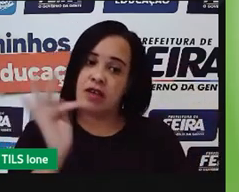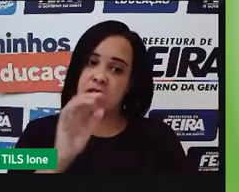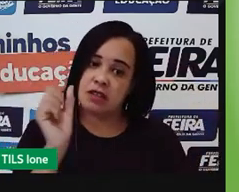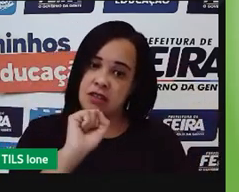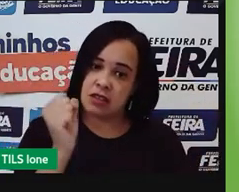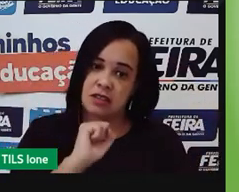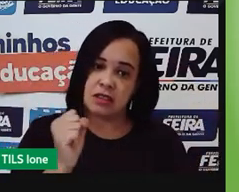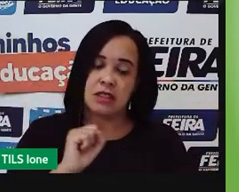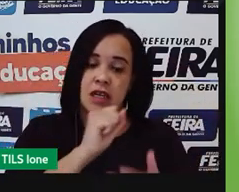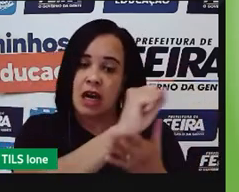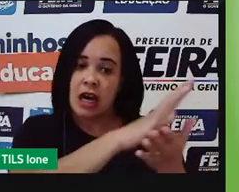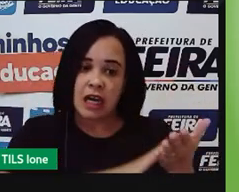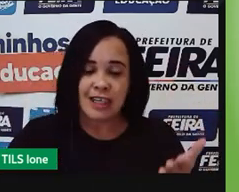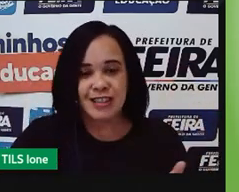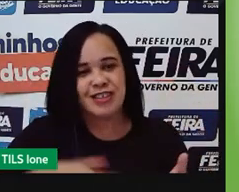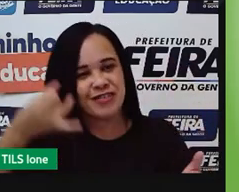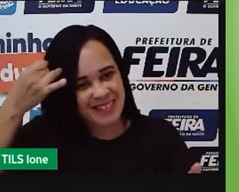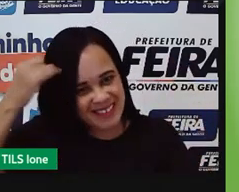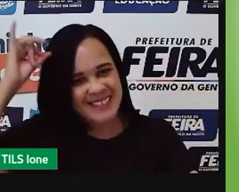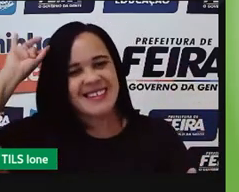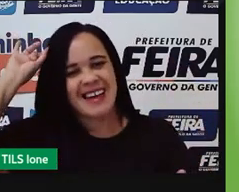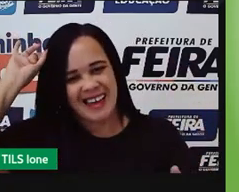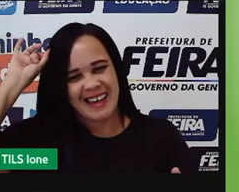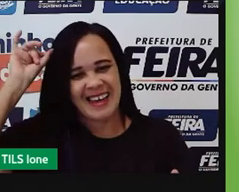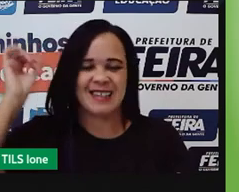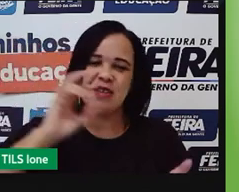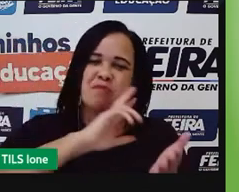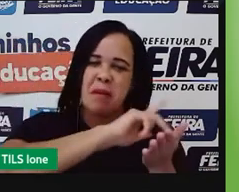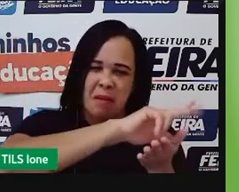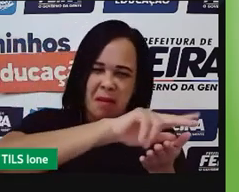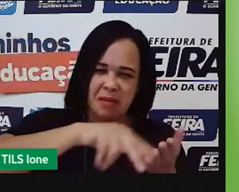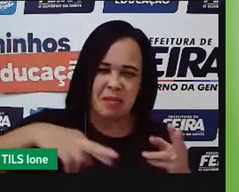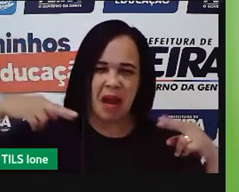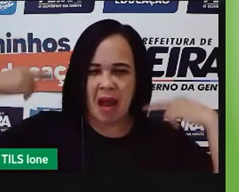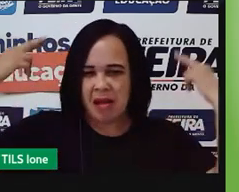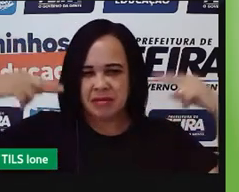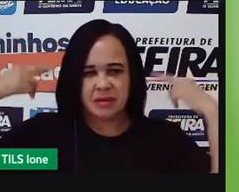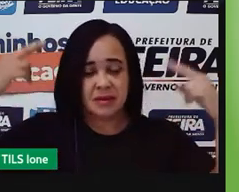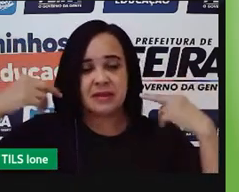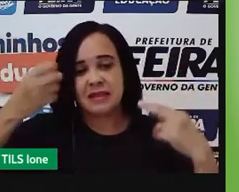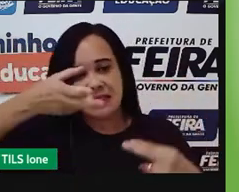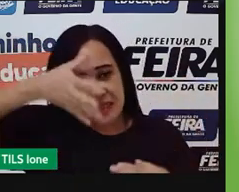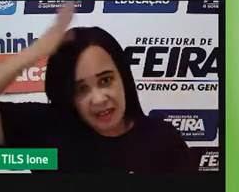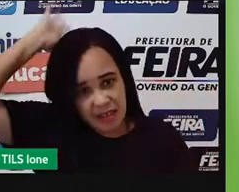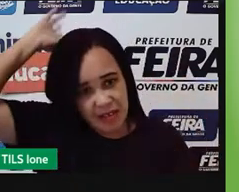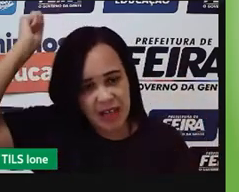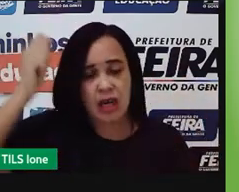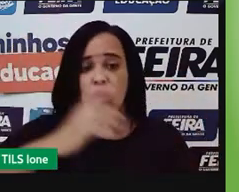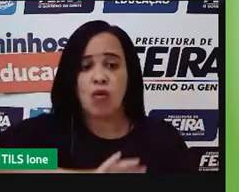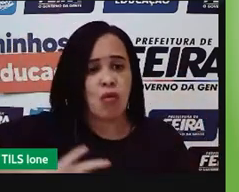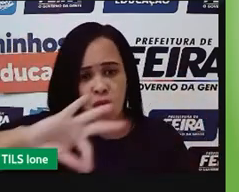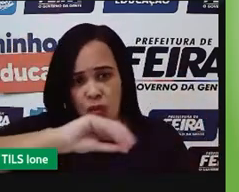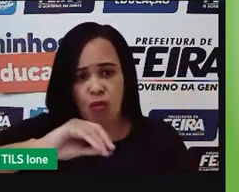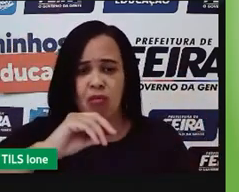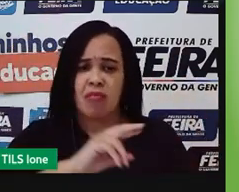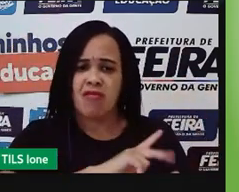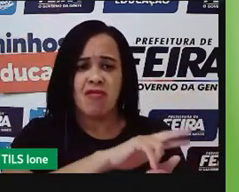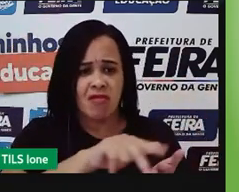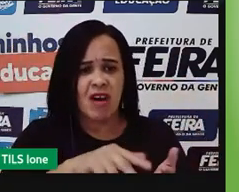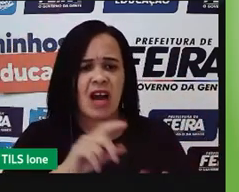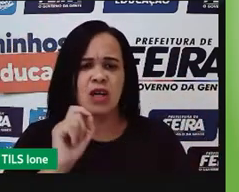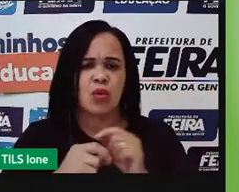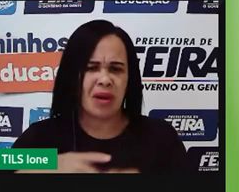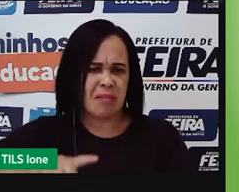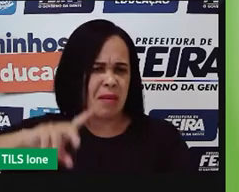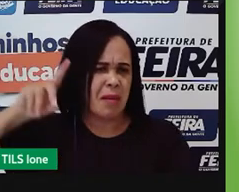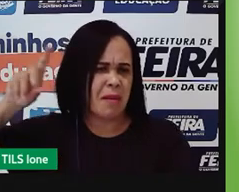vocês, a gente tem essa história da criação de gado, já desde, isso bem enraizado aqui para